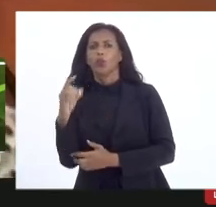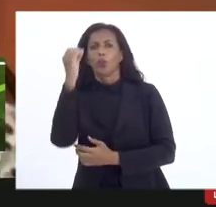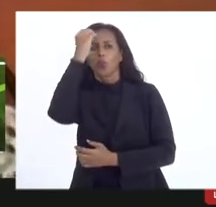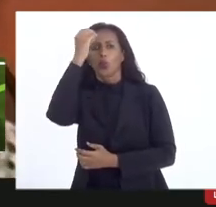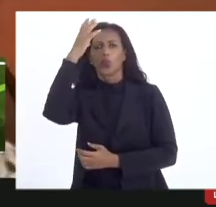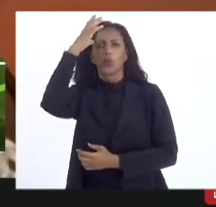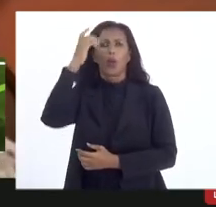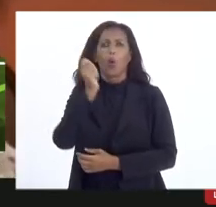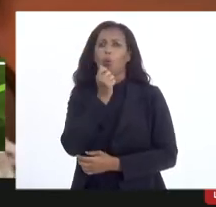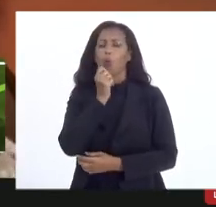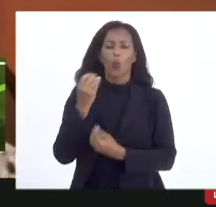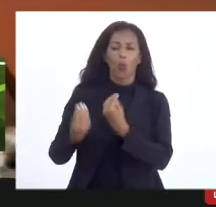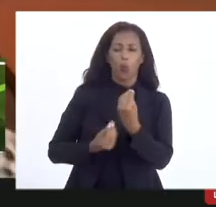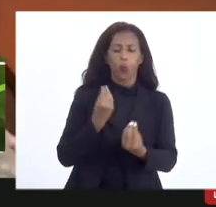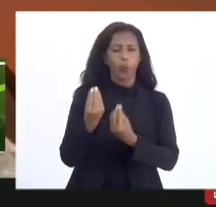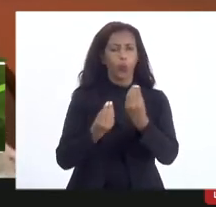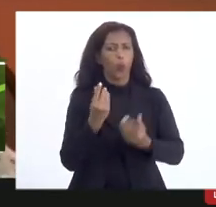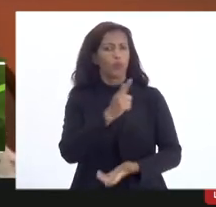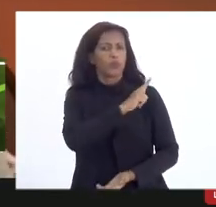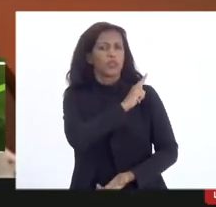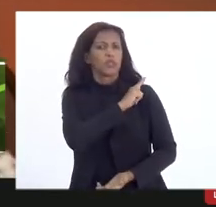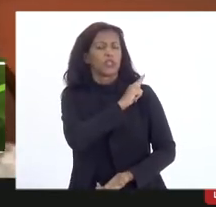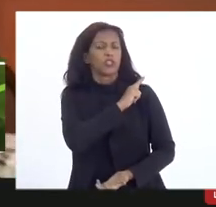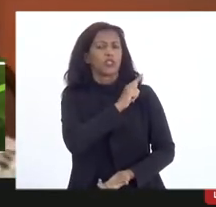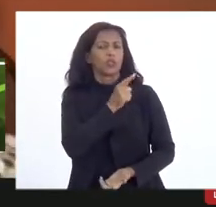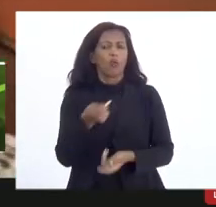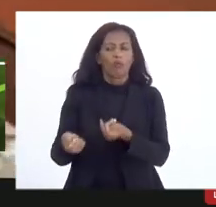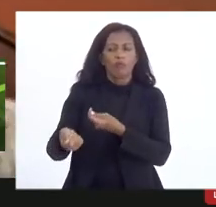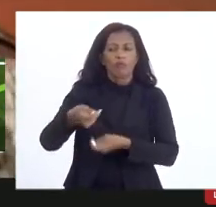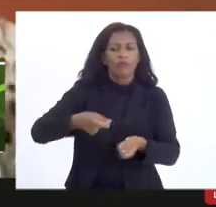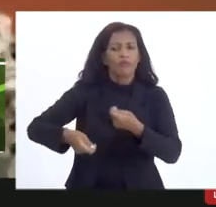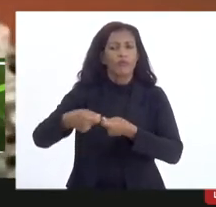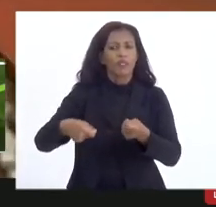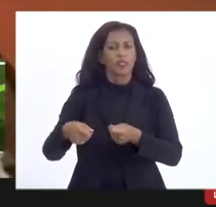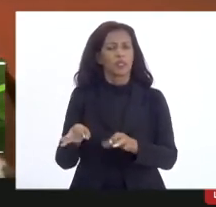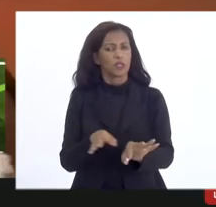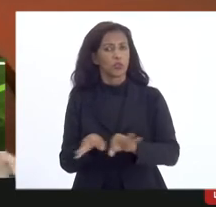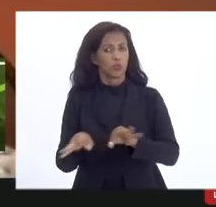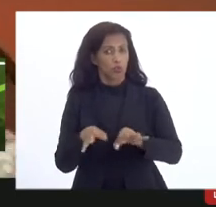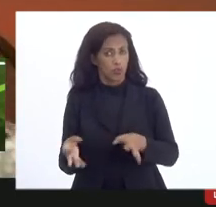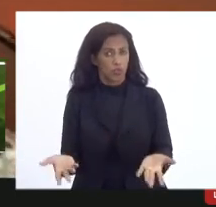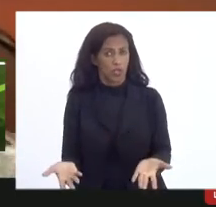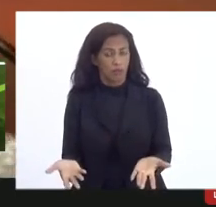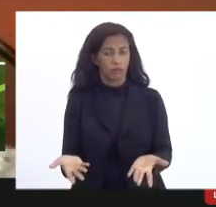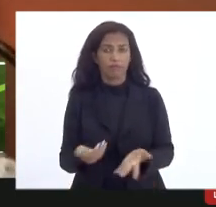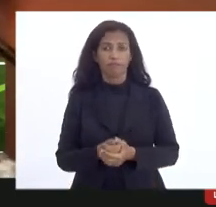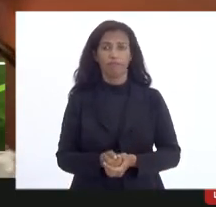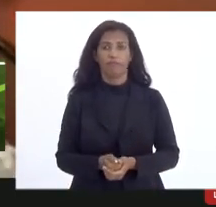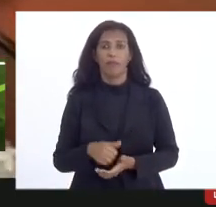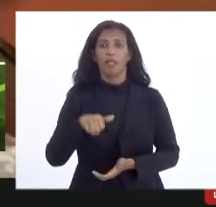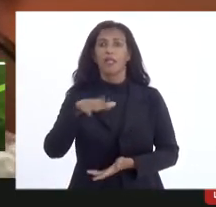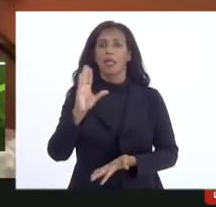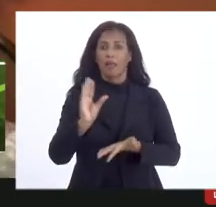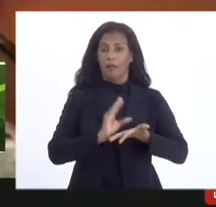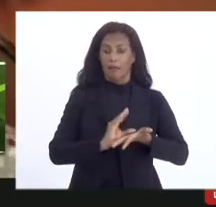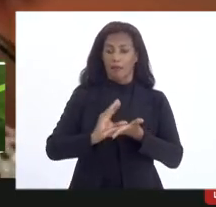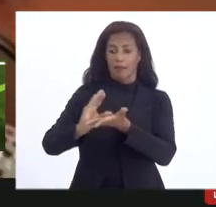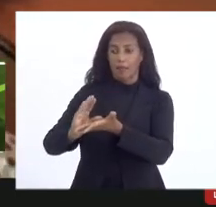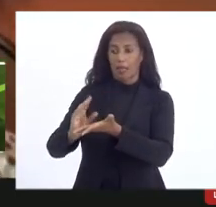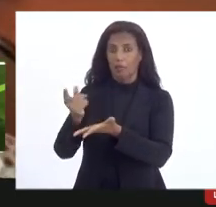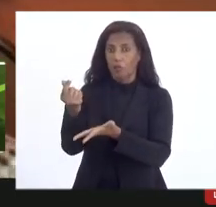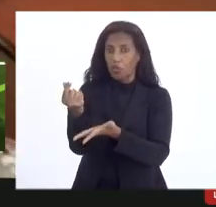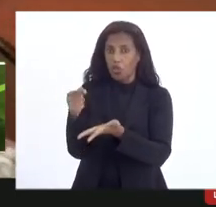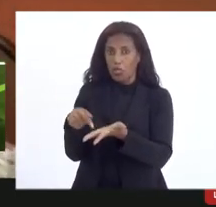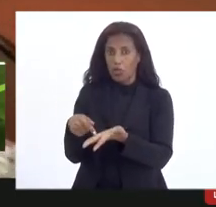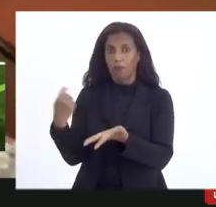não há como não fazer a gestão financeira de um projeto não existe essa possibilidade quem recebe um dinheiro precisa